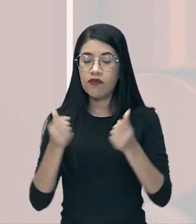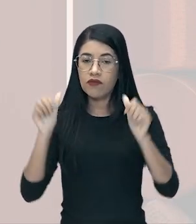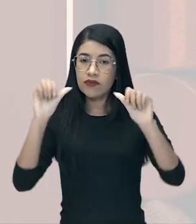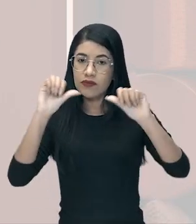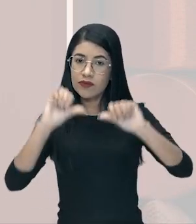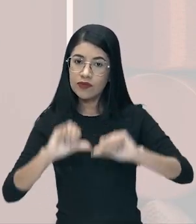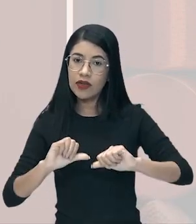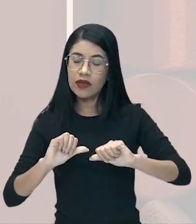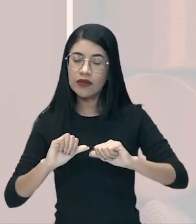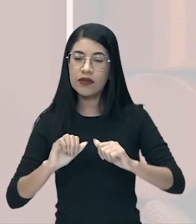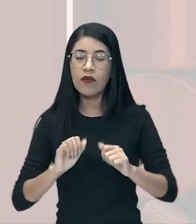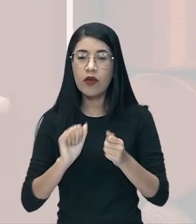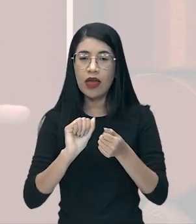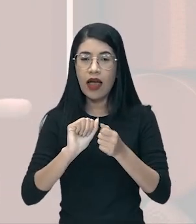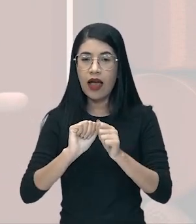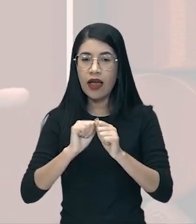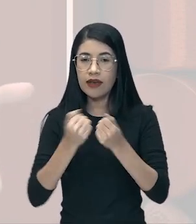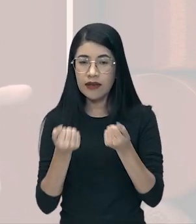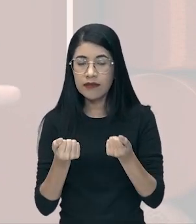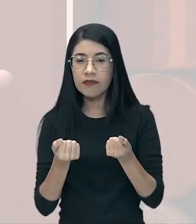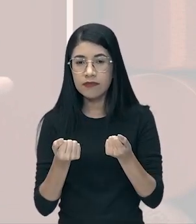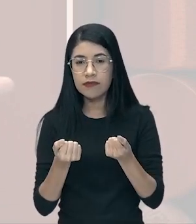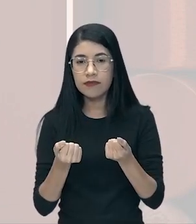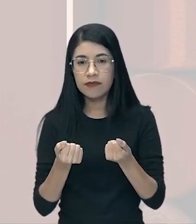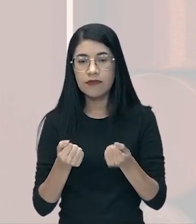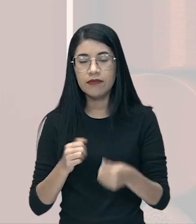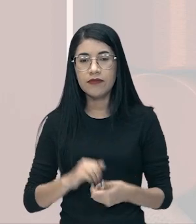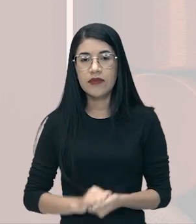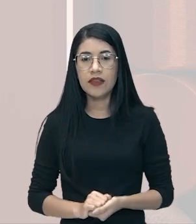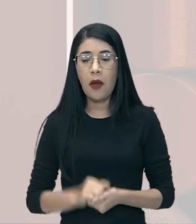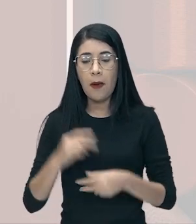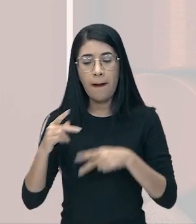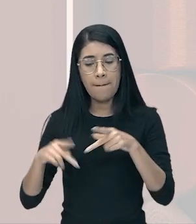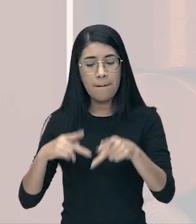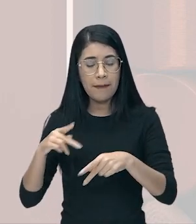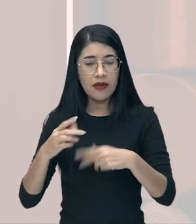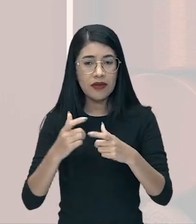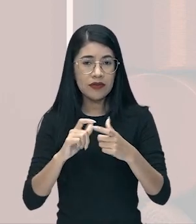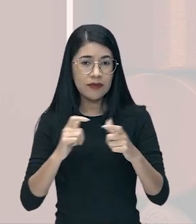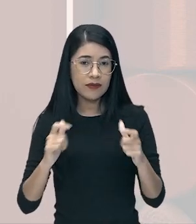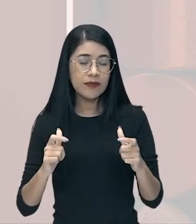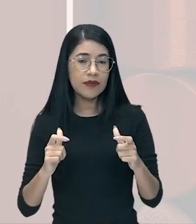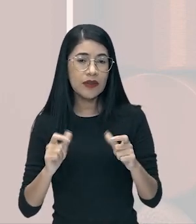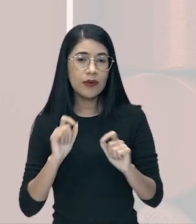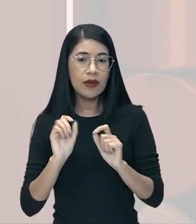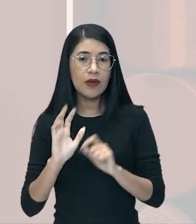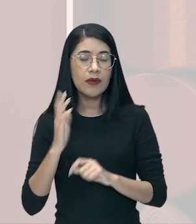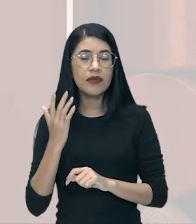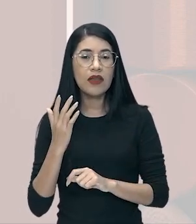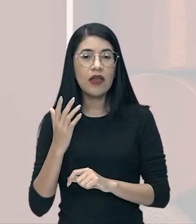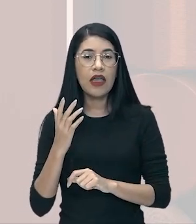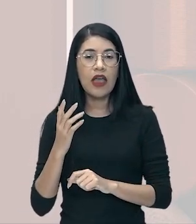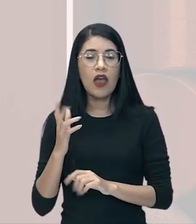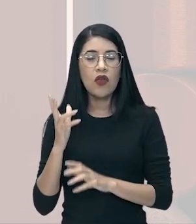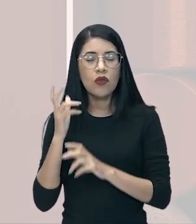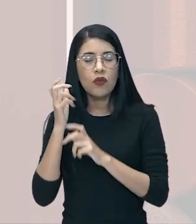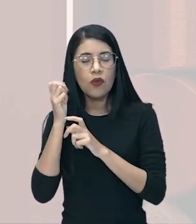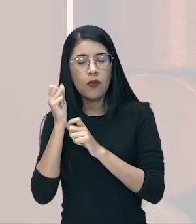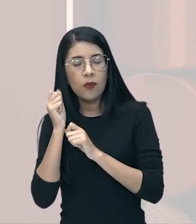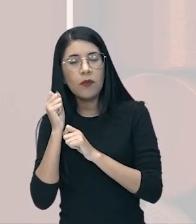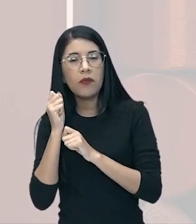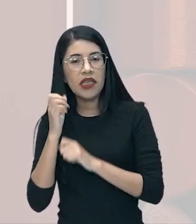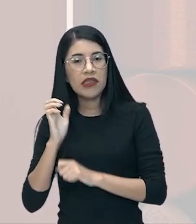crack ou crash da Bolsa de Valores e muitas pessoas, galera, vão dormir ricas e